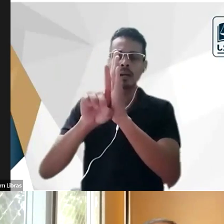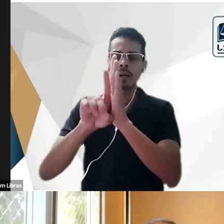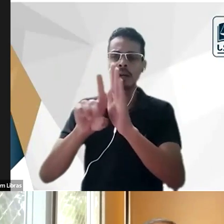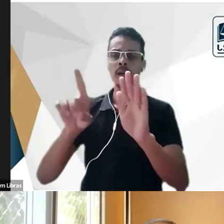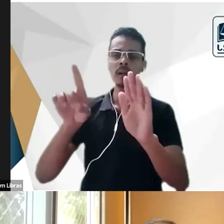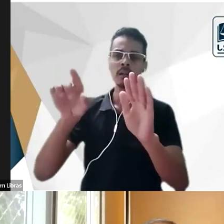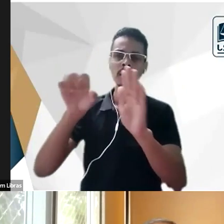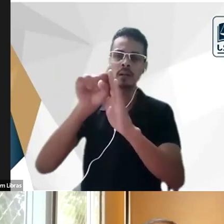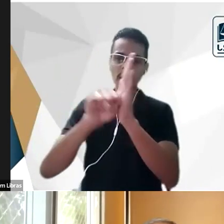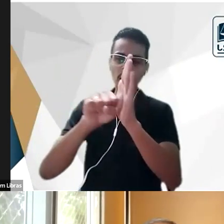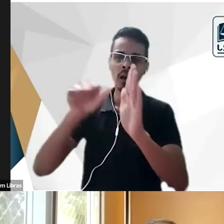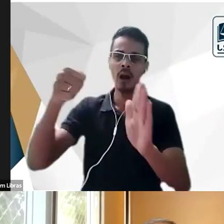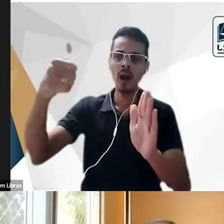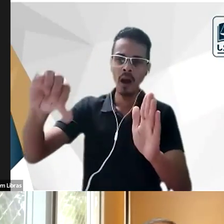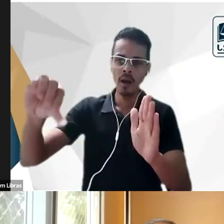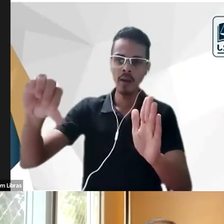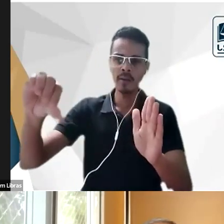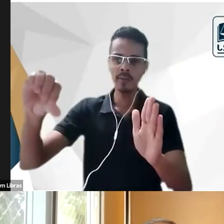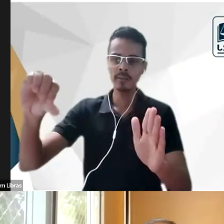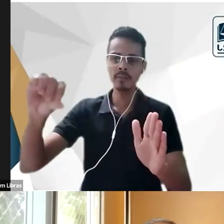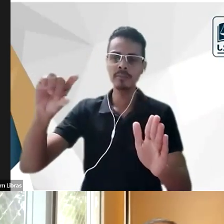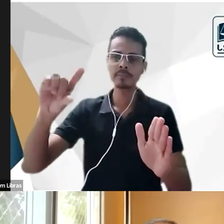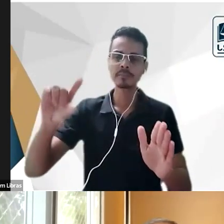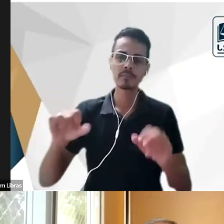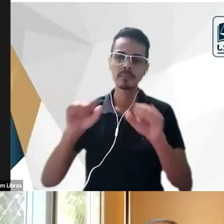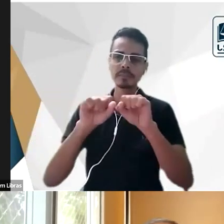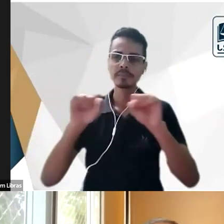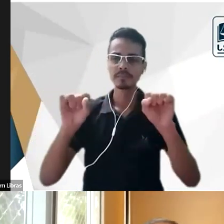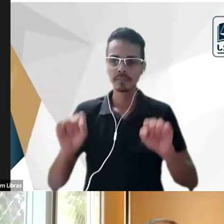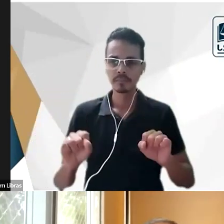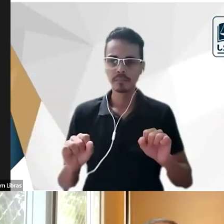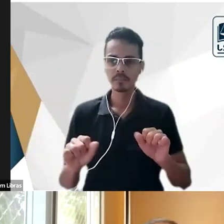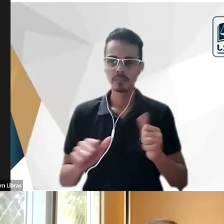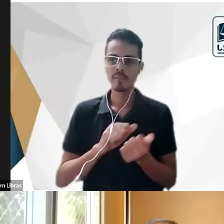que o direito é um organismo que ele se altera ele se adapta